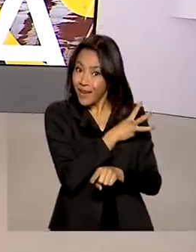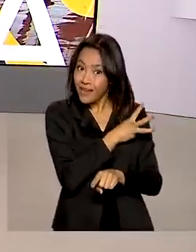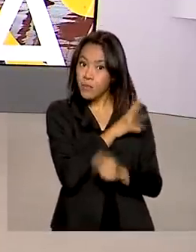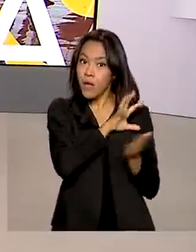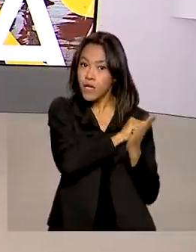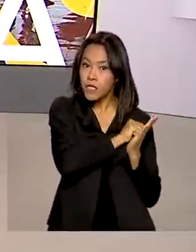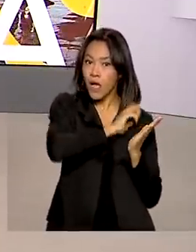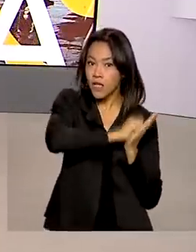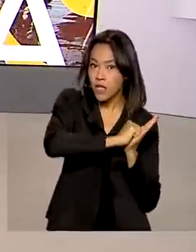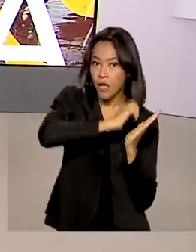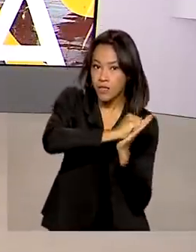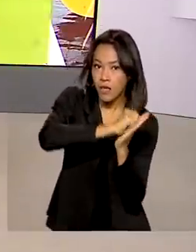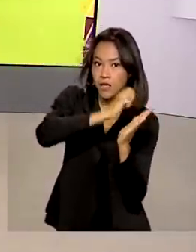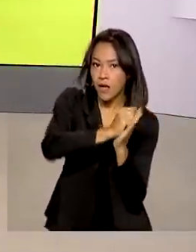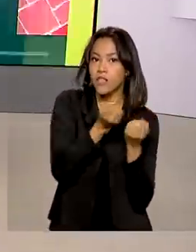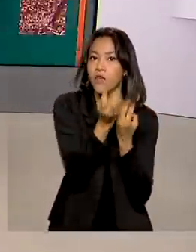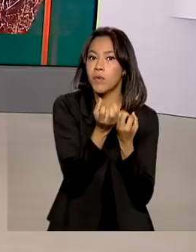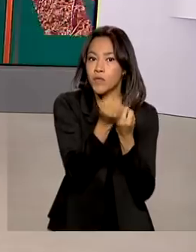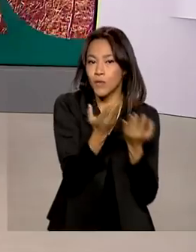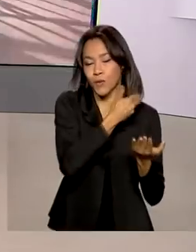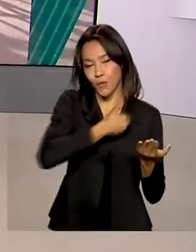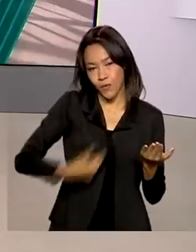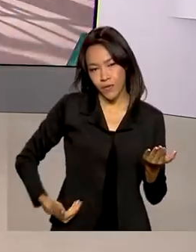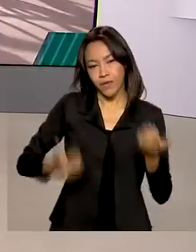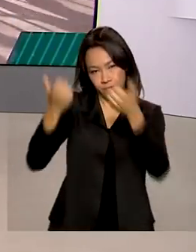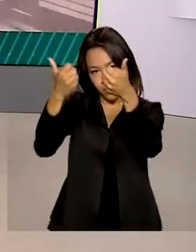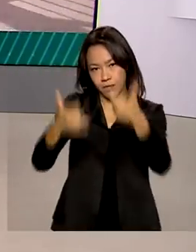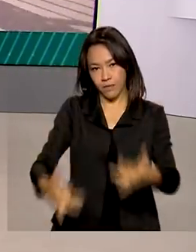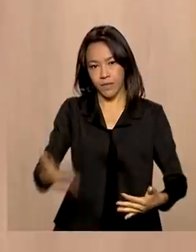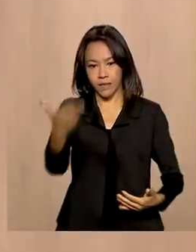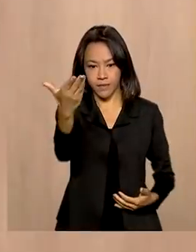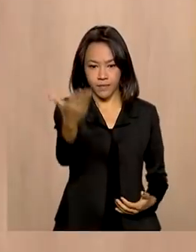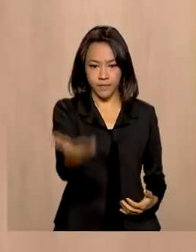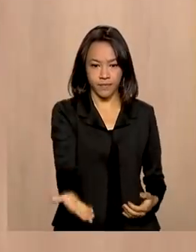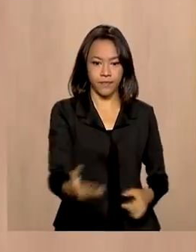registrados pelo governo. Quem comenta é Ricardo Caldas.